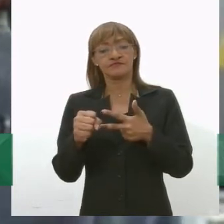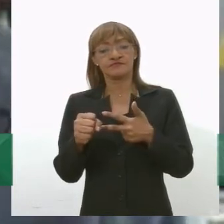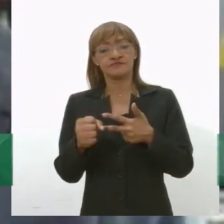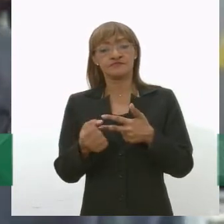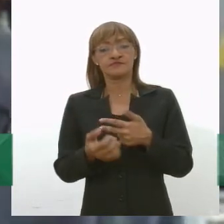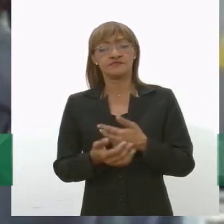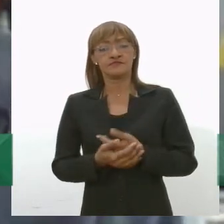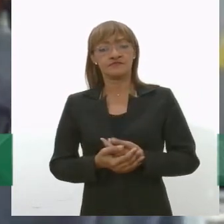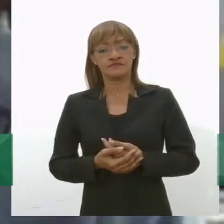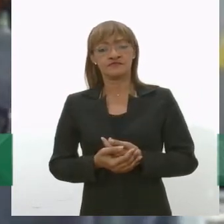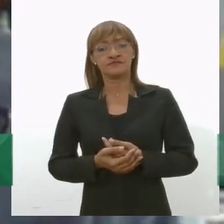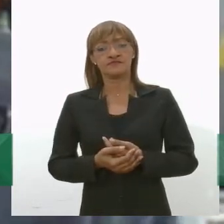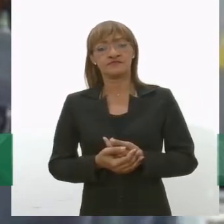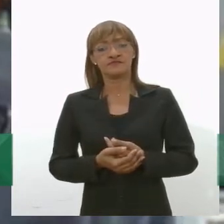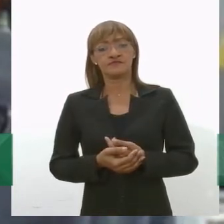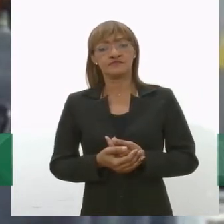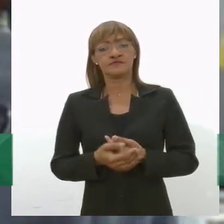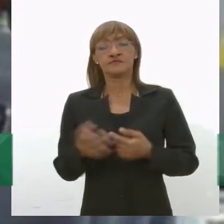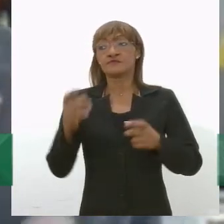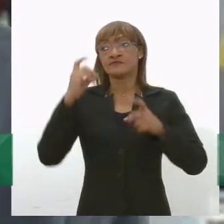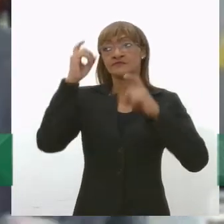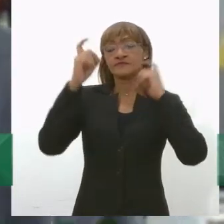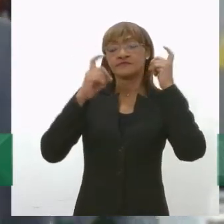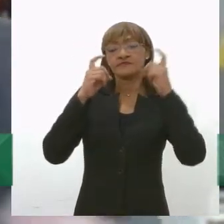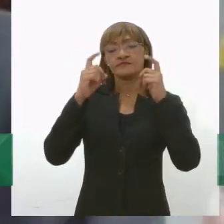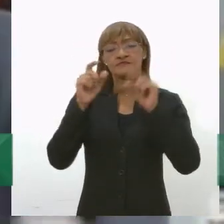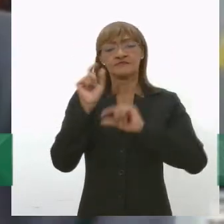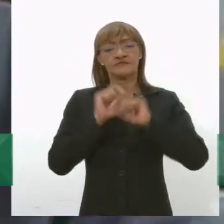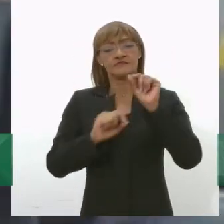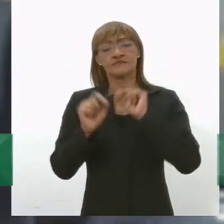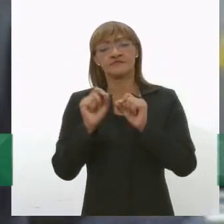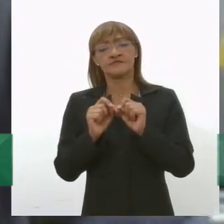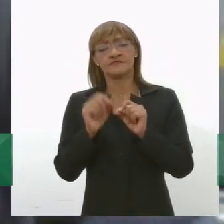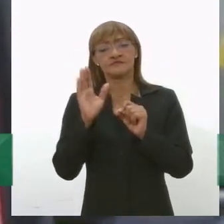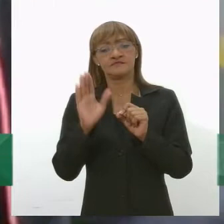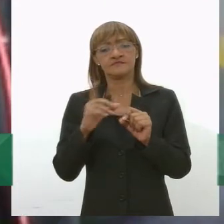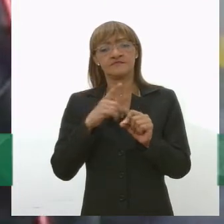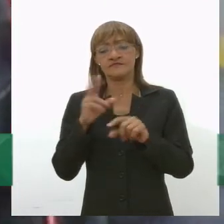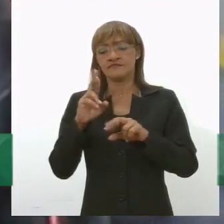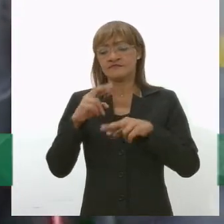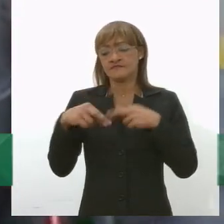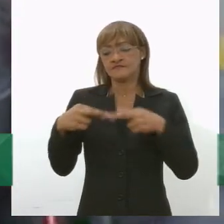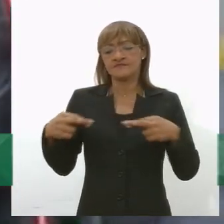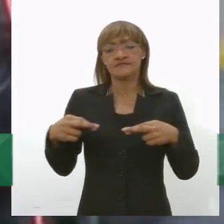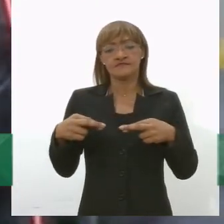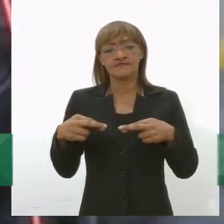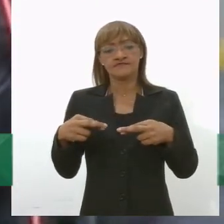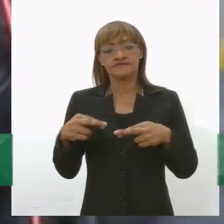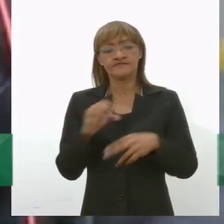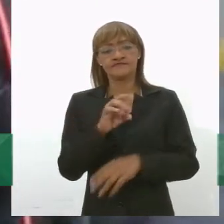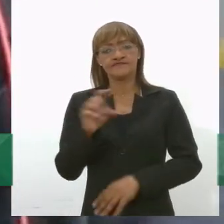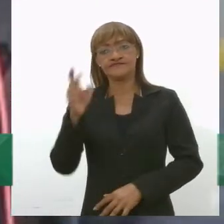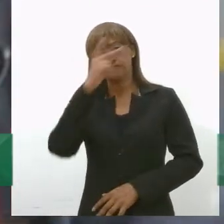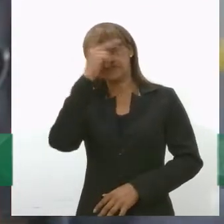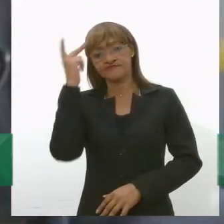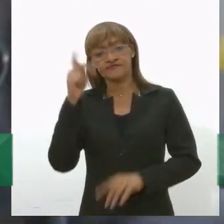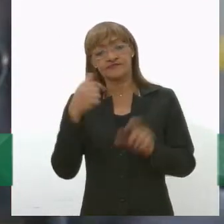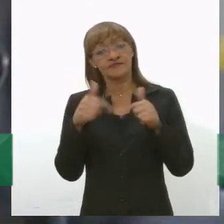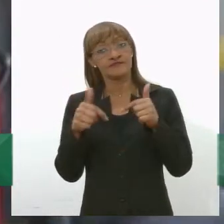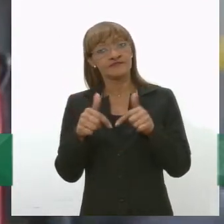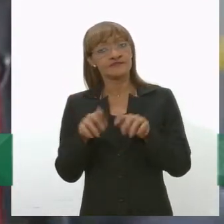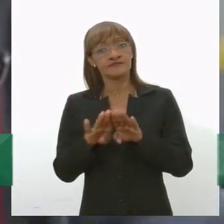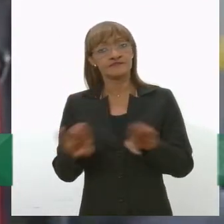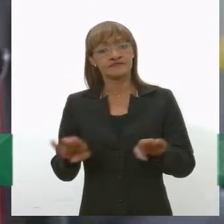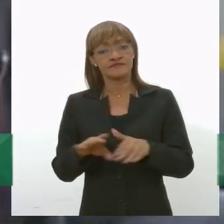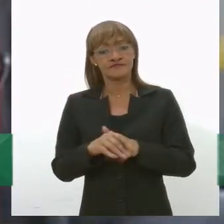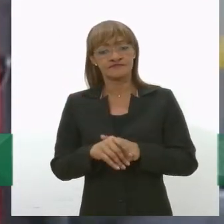e a preocupação com a reciclagem e as pessoas que trabalham com esse processo. Quer dizer, que muitas